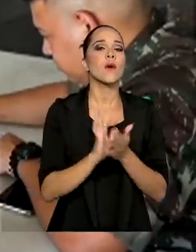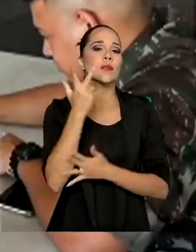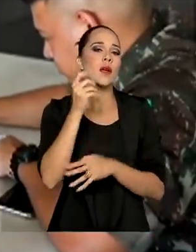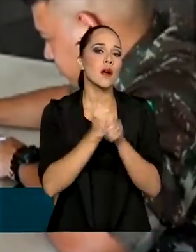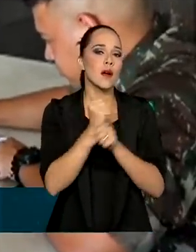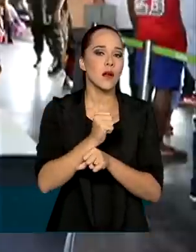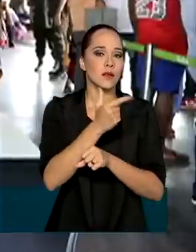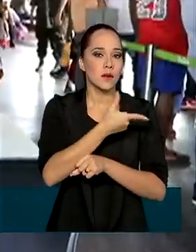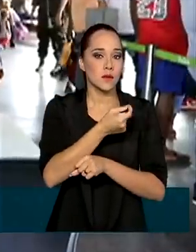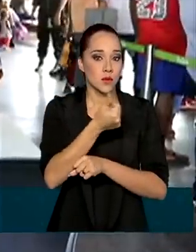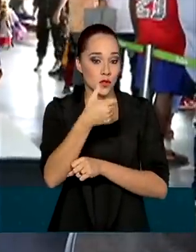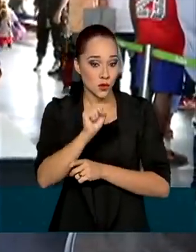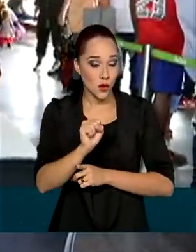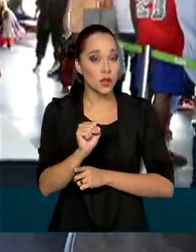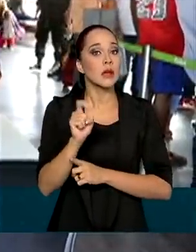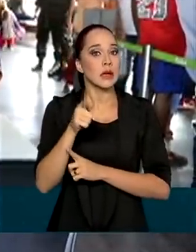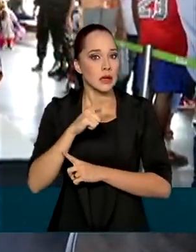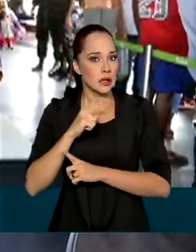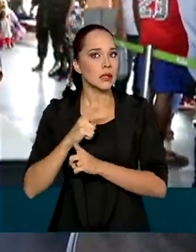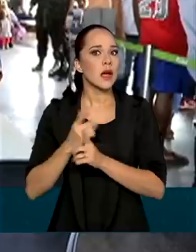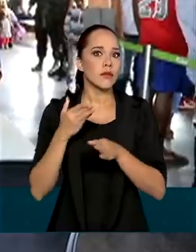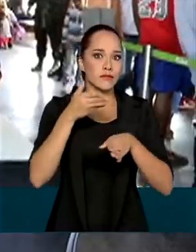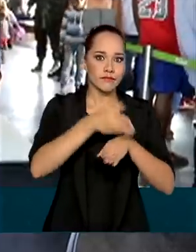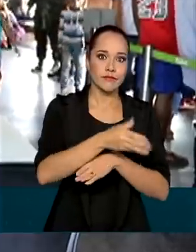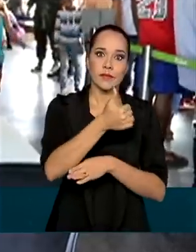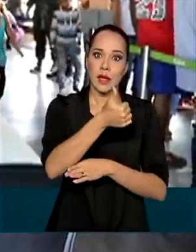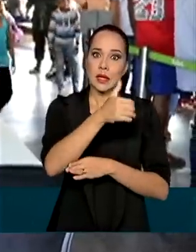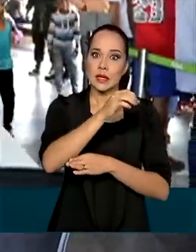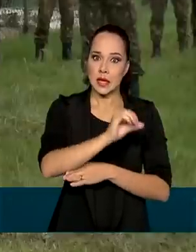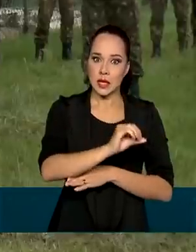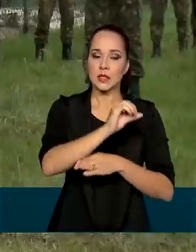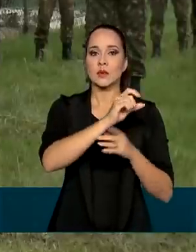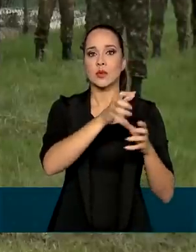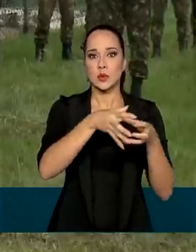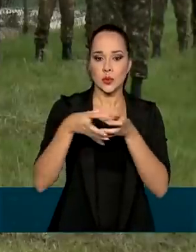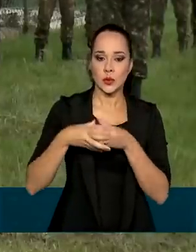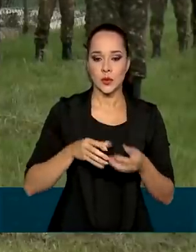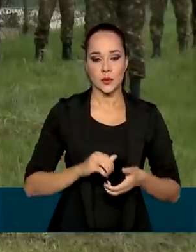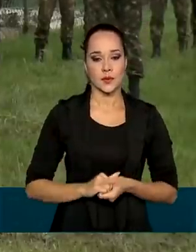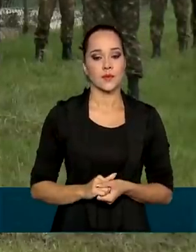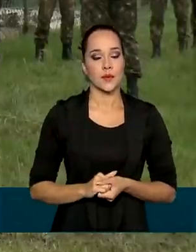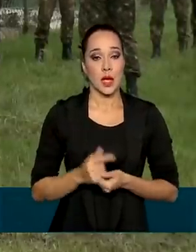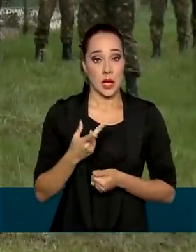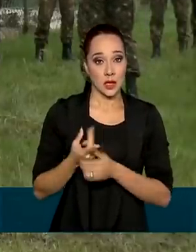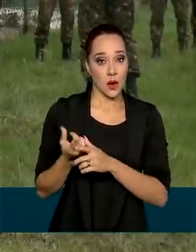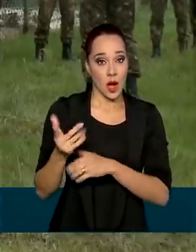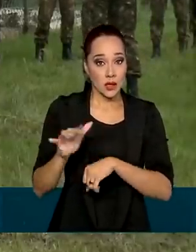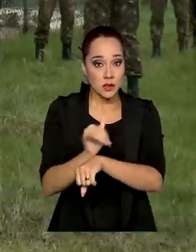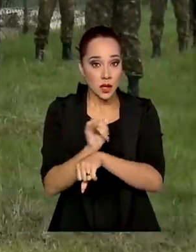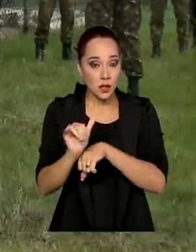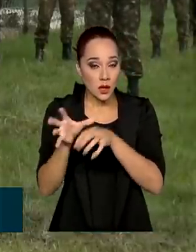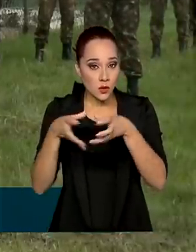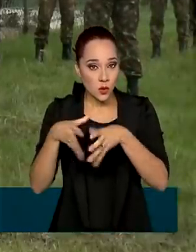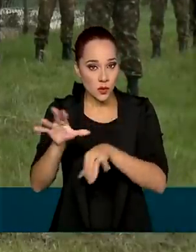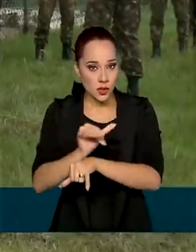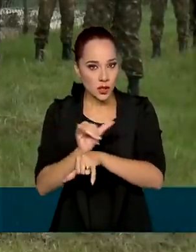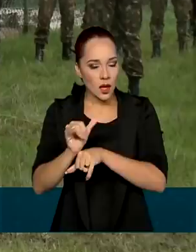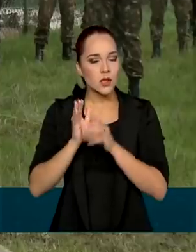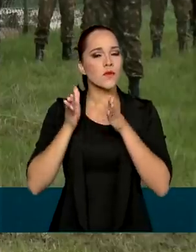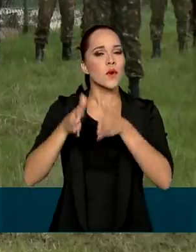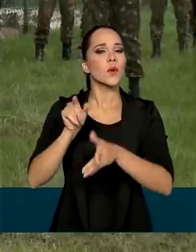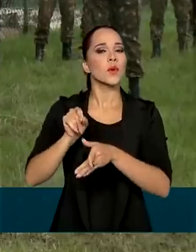desde 2018 e está chegando ao décimo contingente. E a Força de Tarefa Logística Humanitária visa justamente isso,